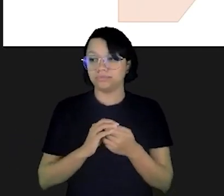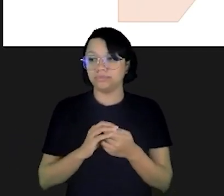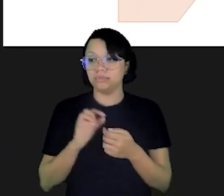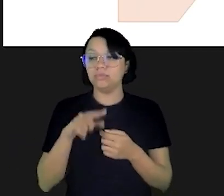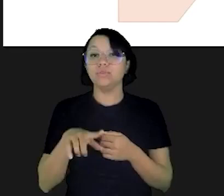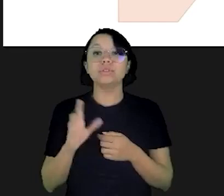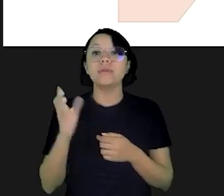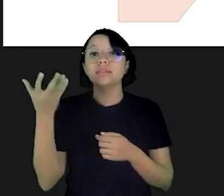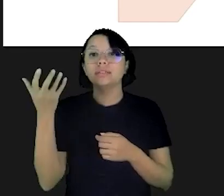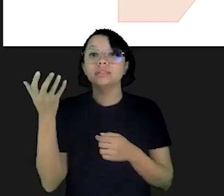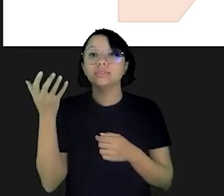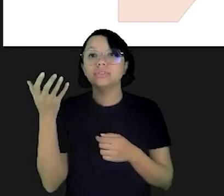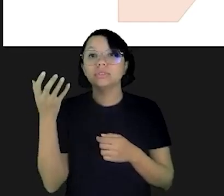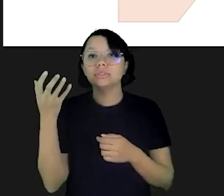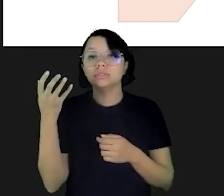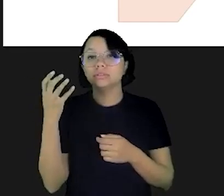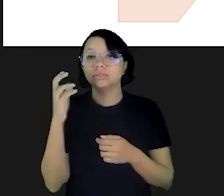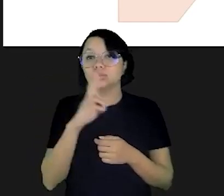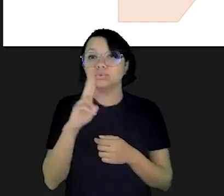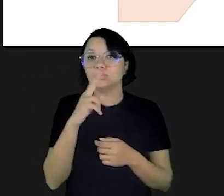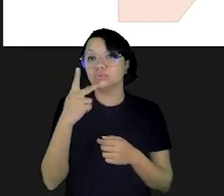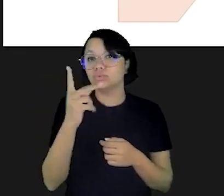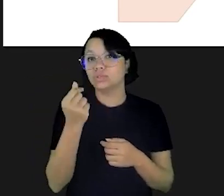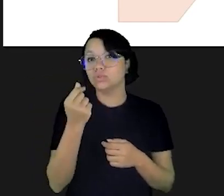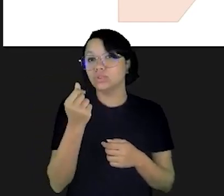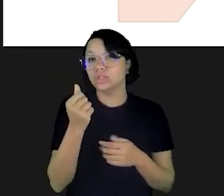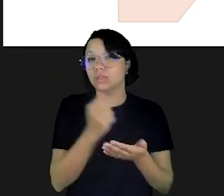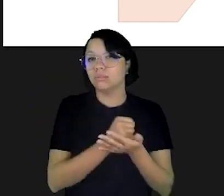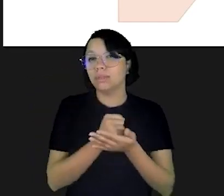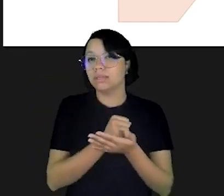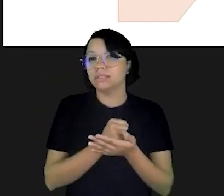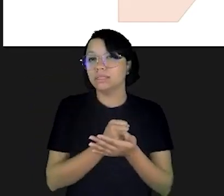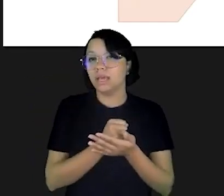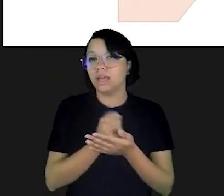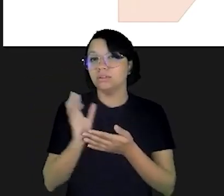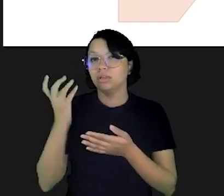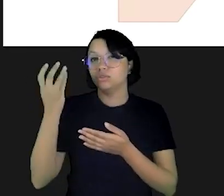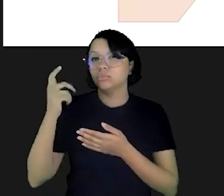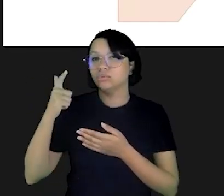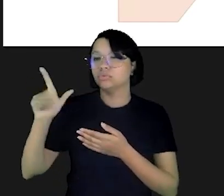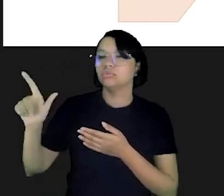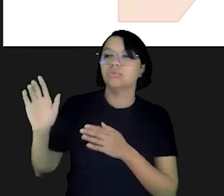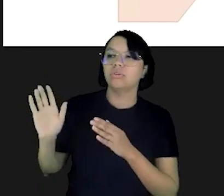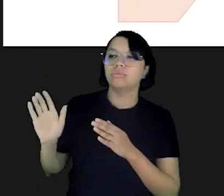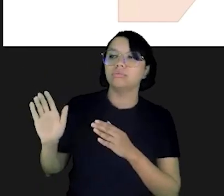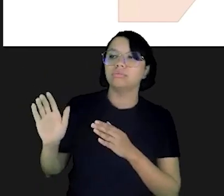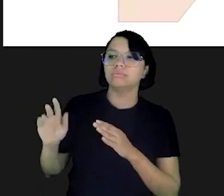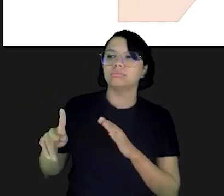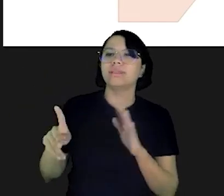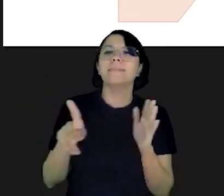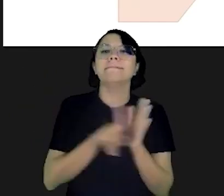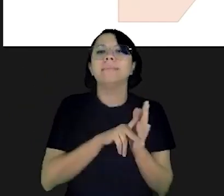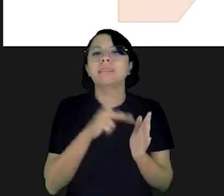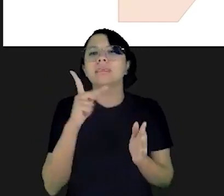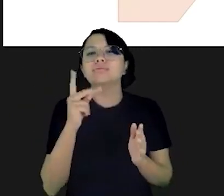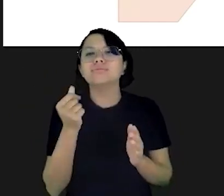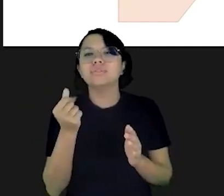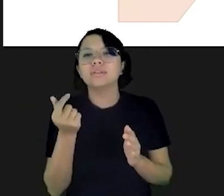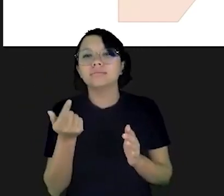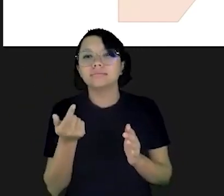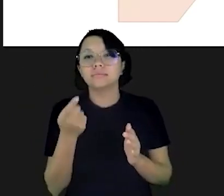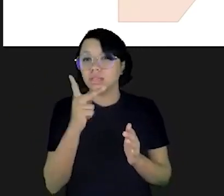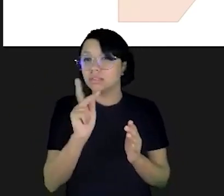par de tênis novos para o seu filho você vai decidir o uso dos seus recursos com base nas decisões alheias